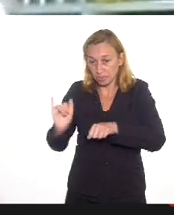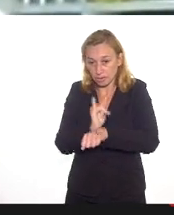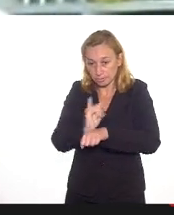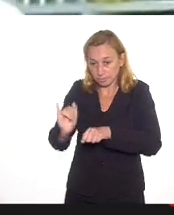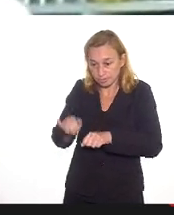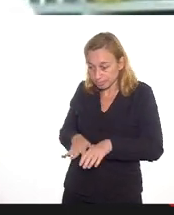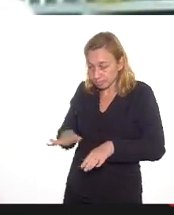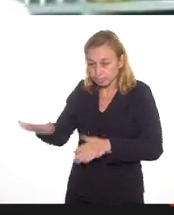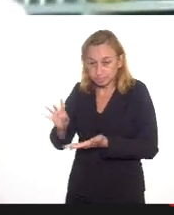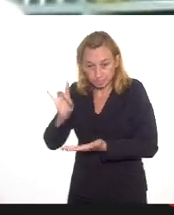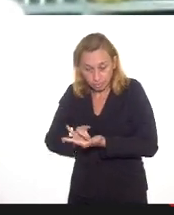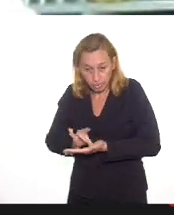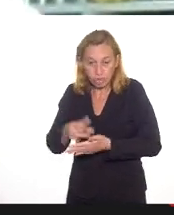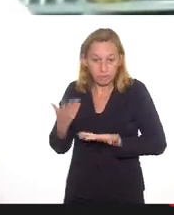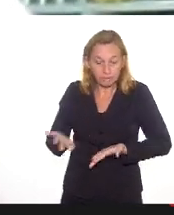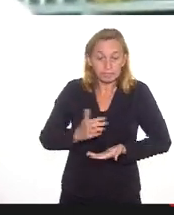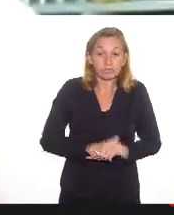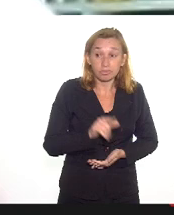deputado.